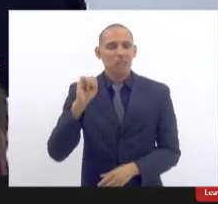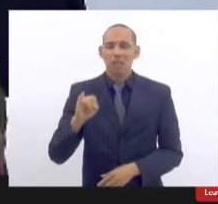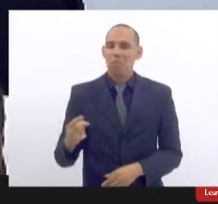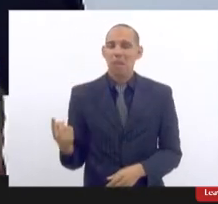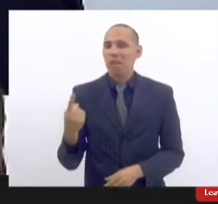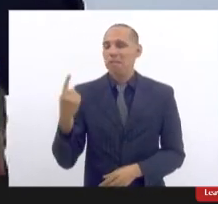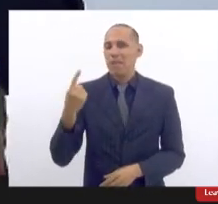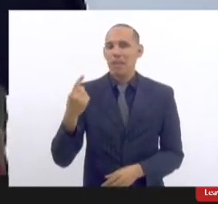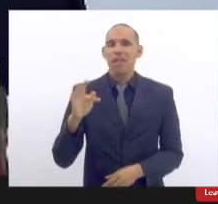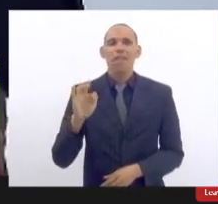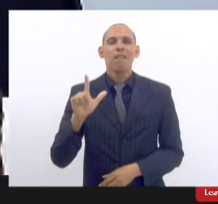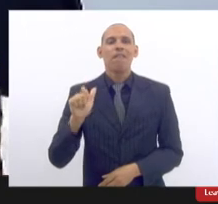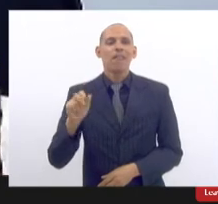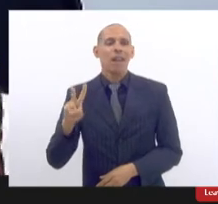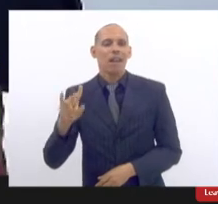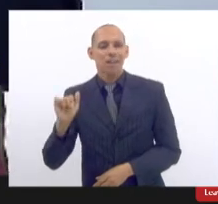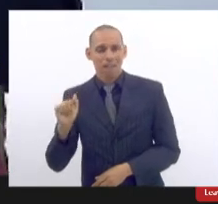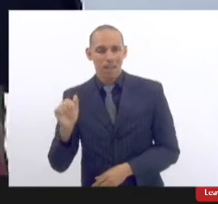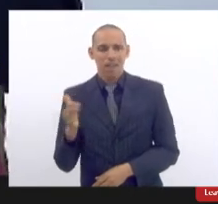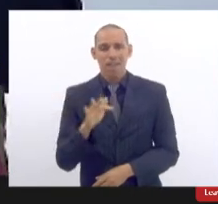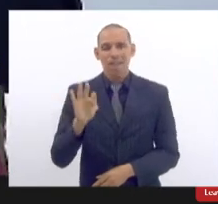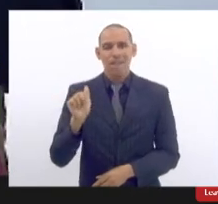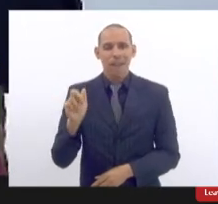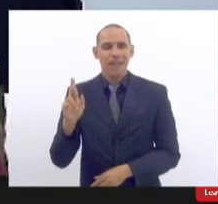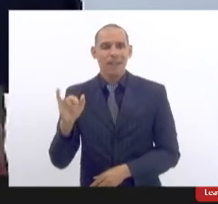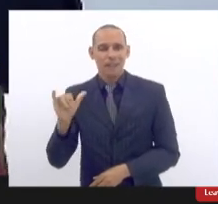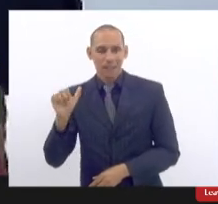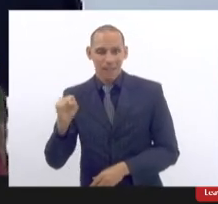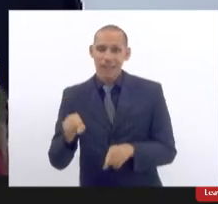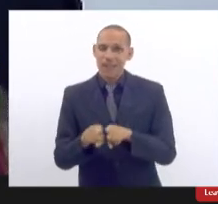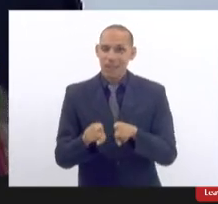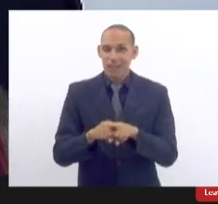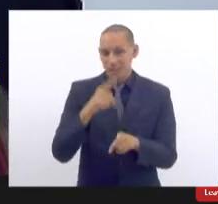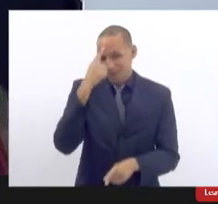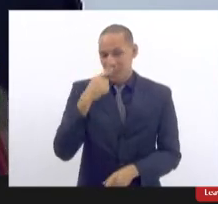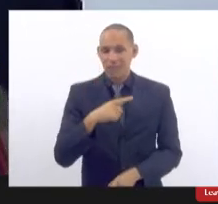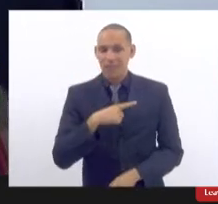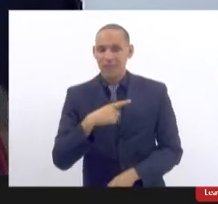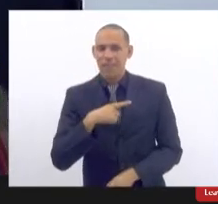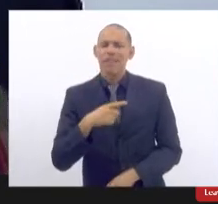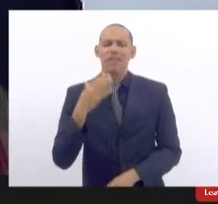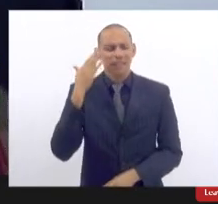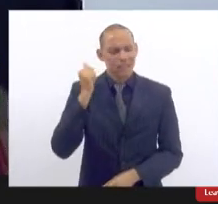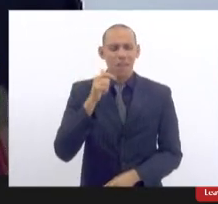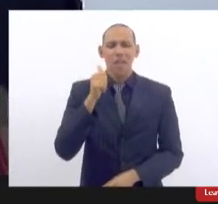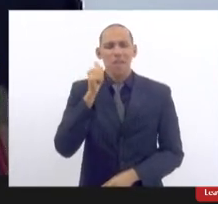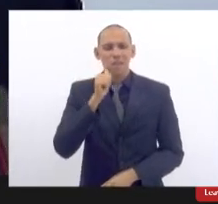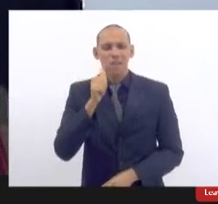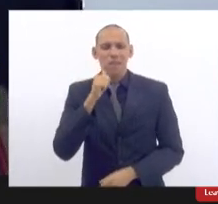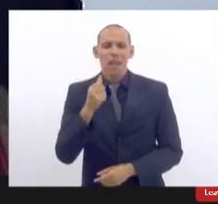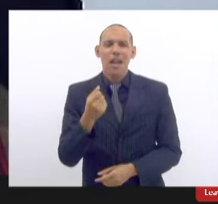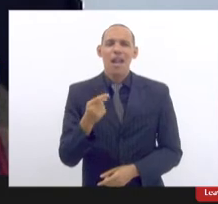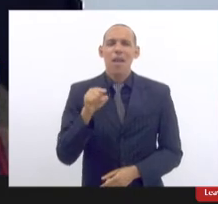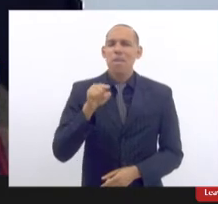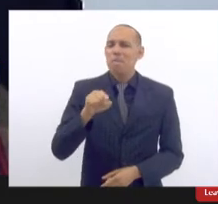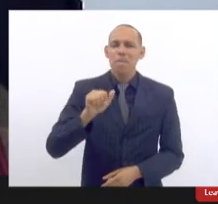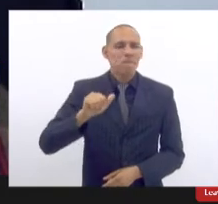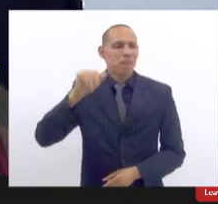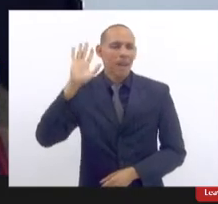Flávia Farias também tem um perfil, mas eu sei que milhares de mulheres acompanham e